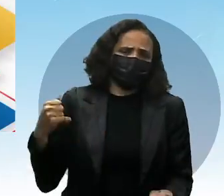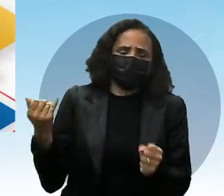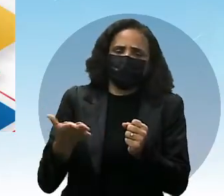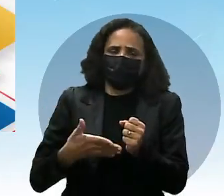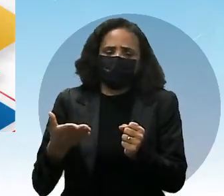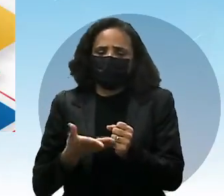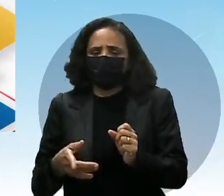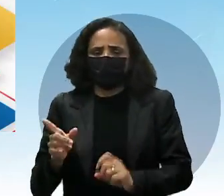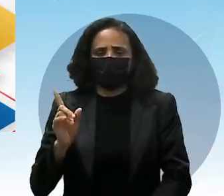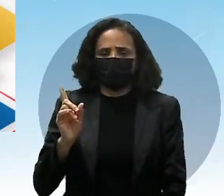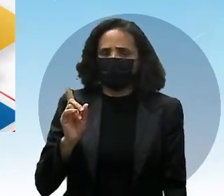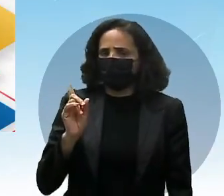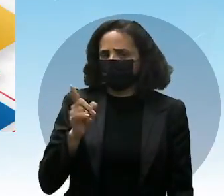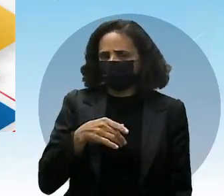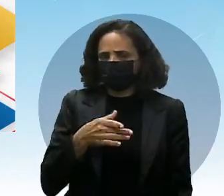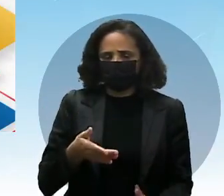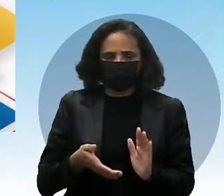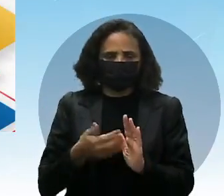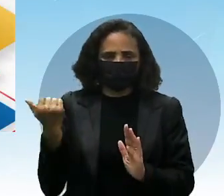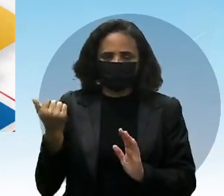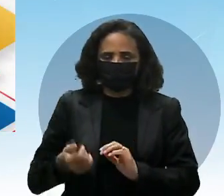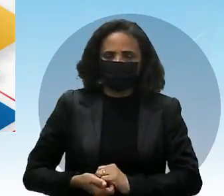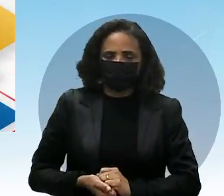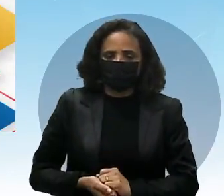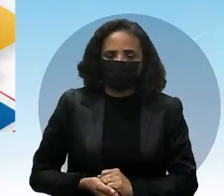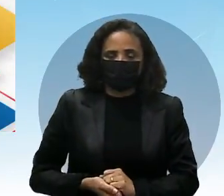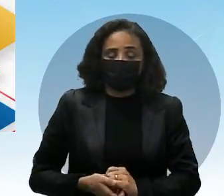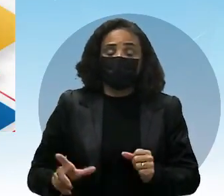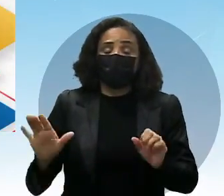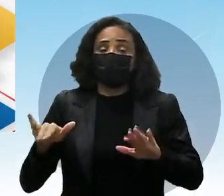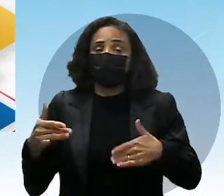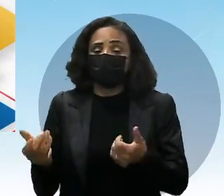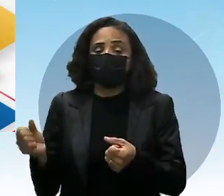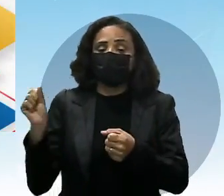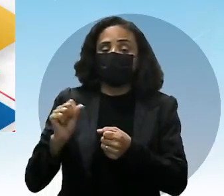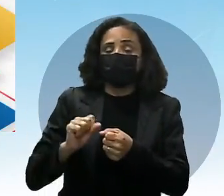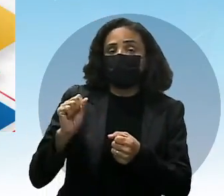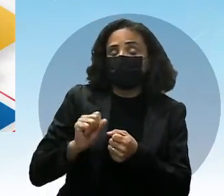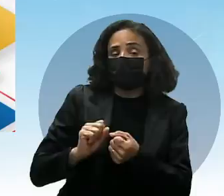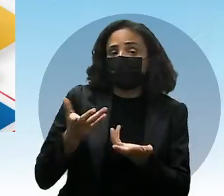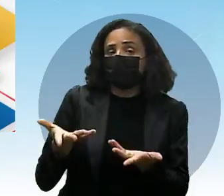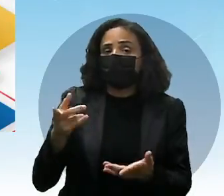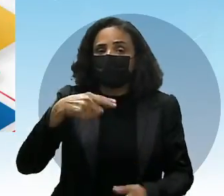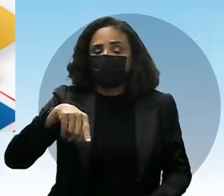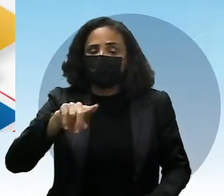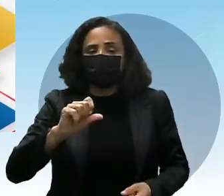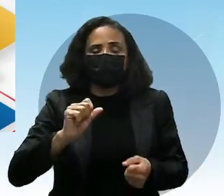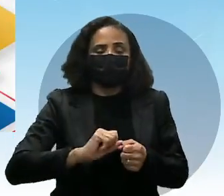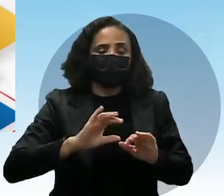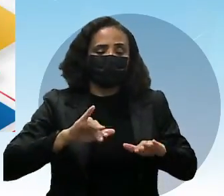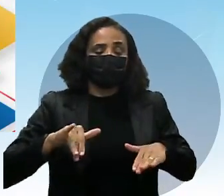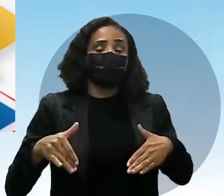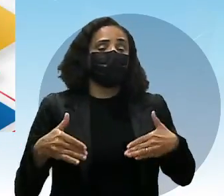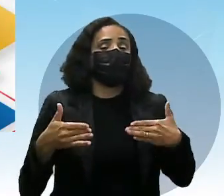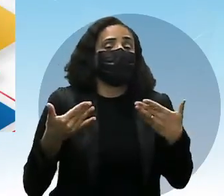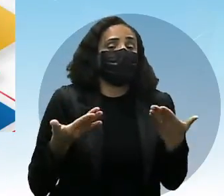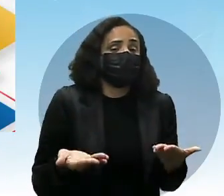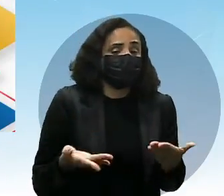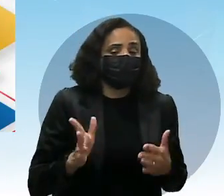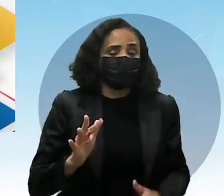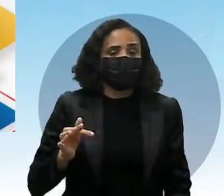elimina, né? Então, eu tenho, quando você fez, o que você faz, quando você fará?